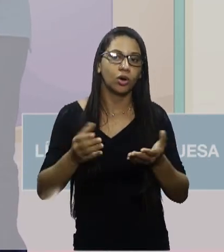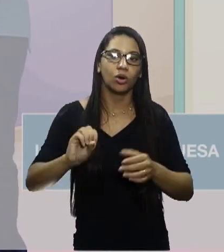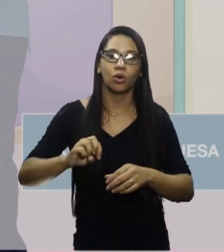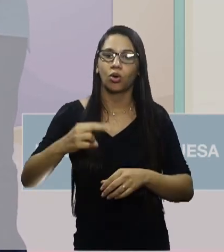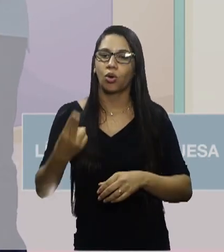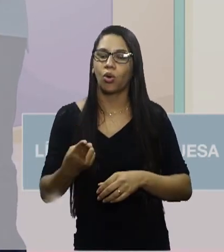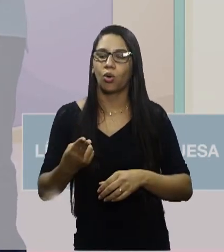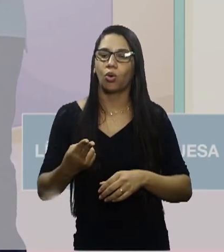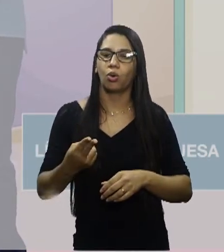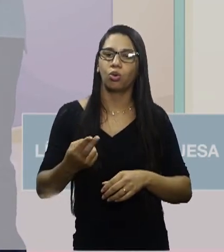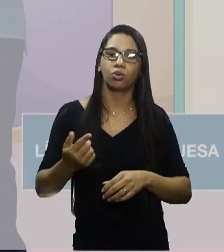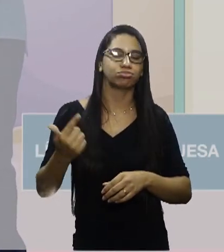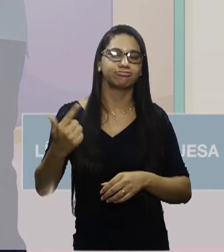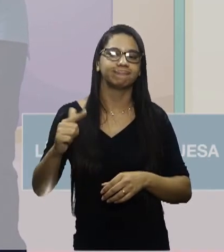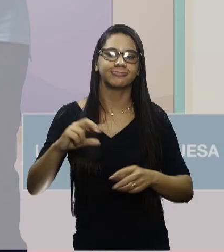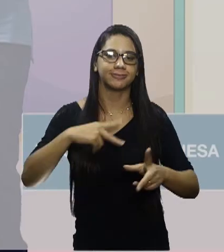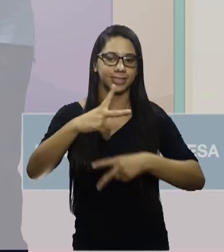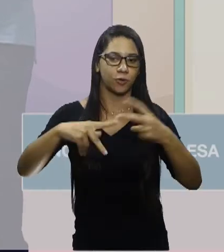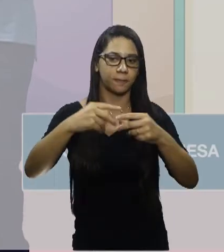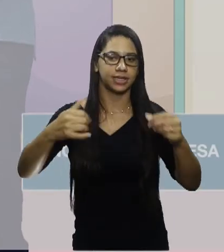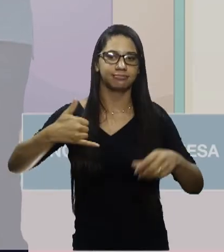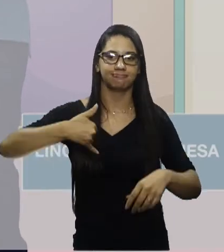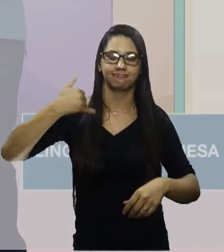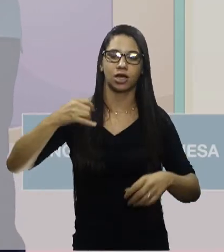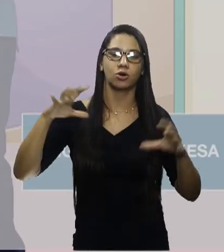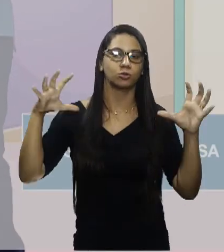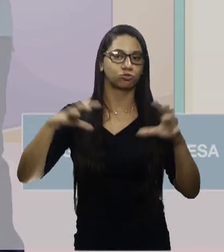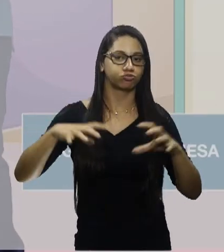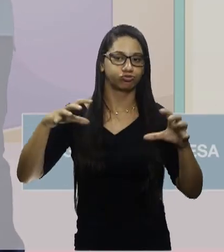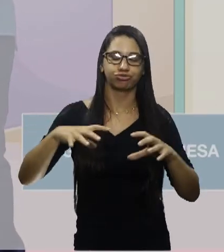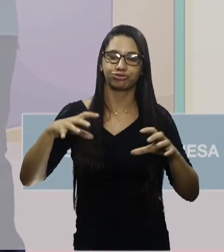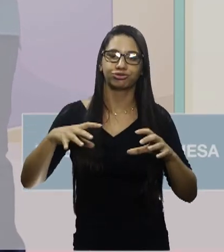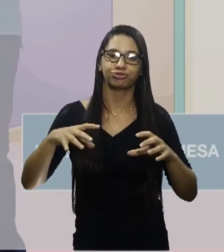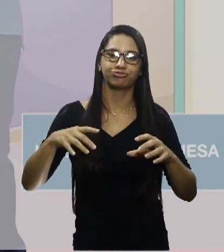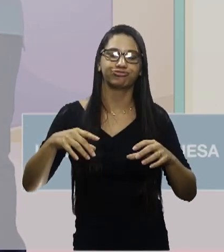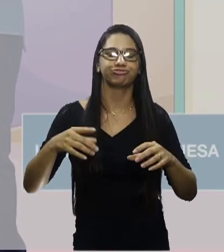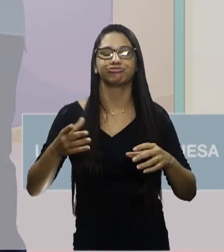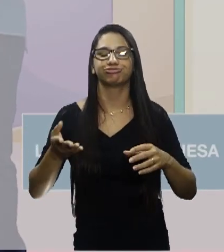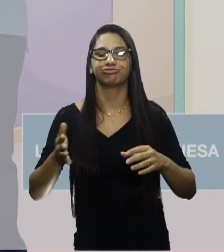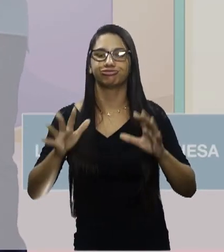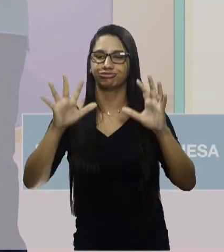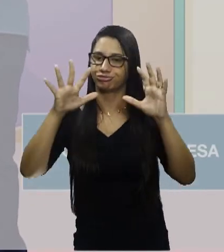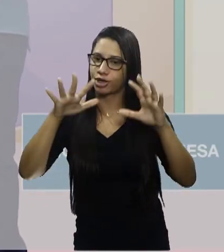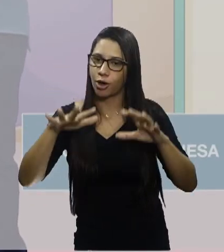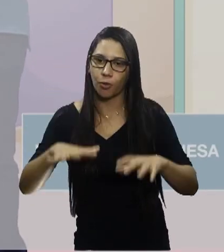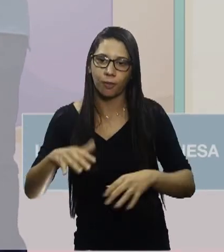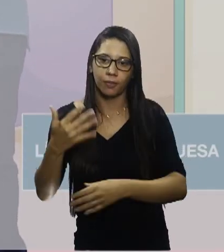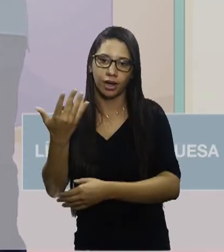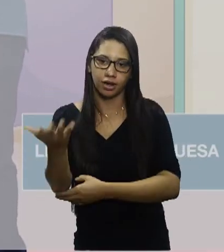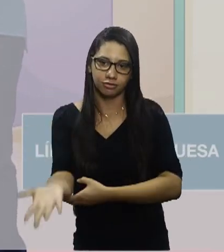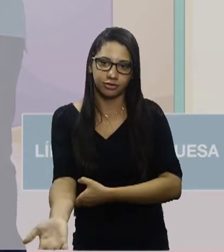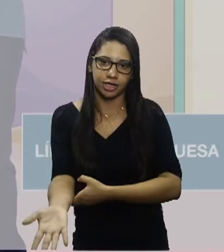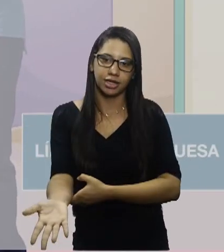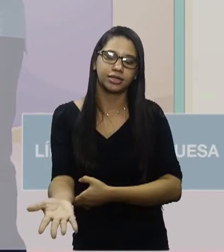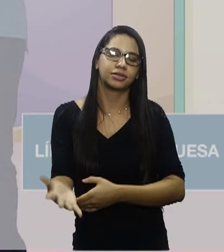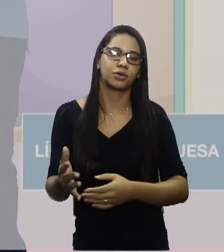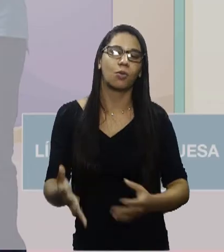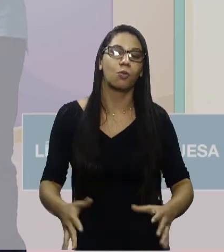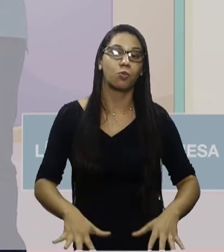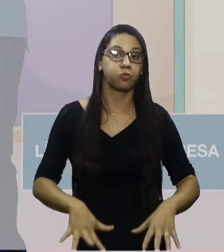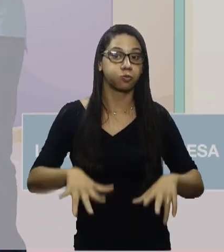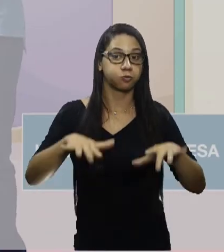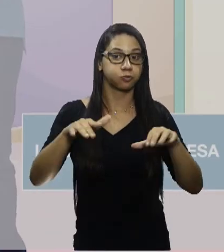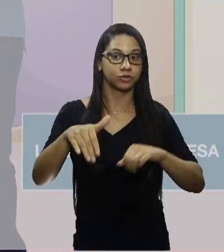presente de aniversário. A tempestade, ora, derrubava árvores, ora, alagava ruas. Então,